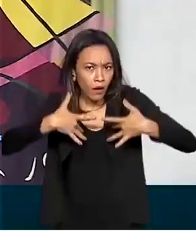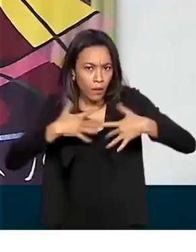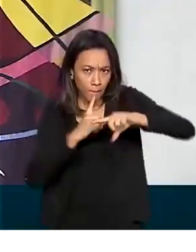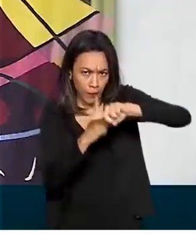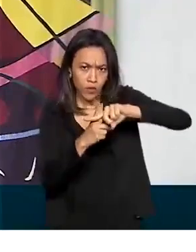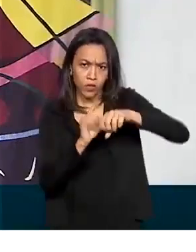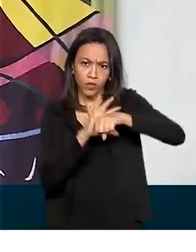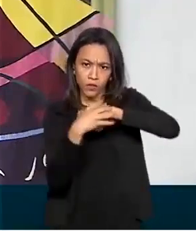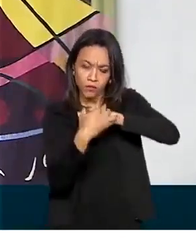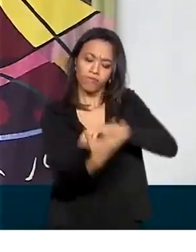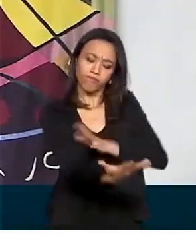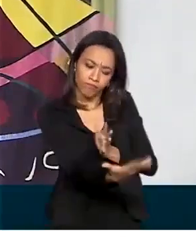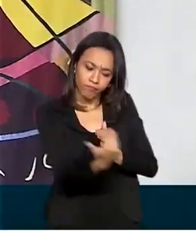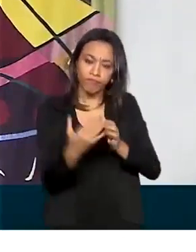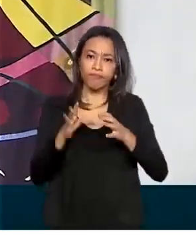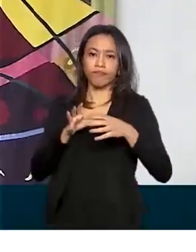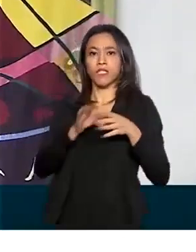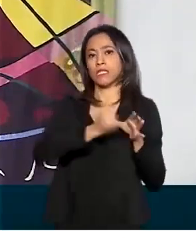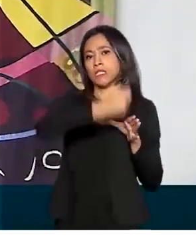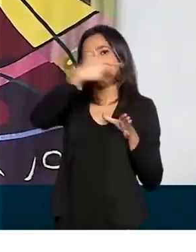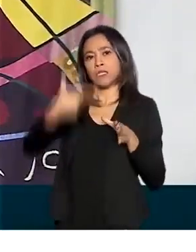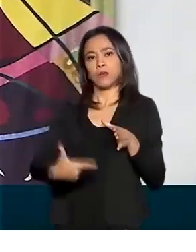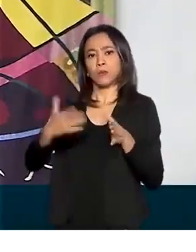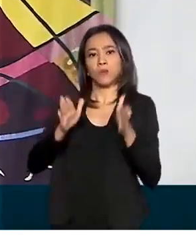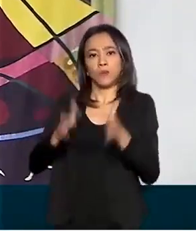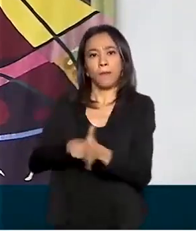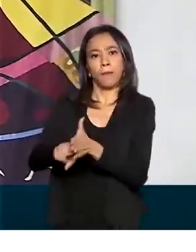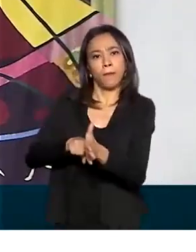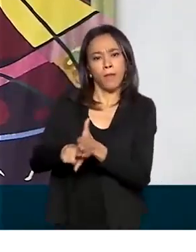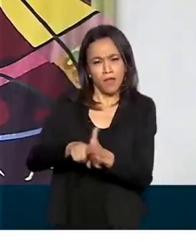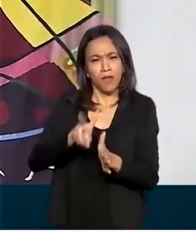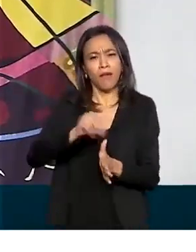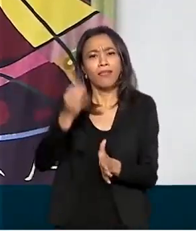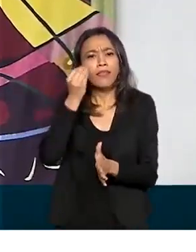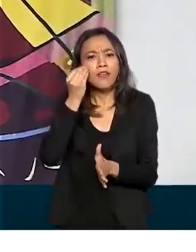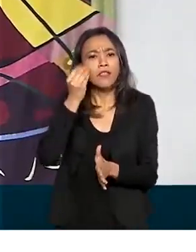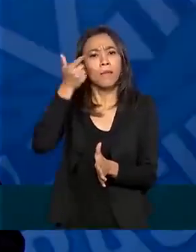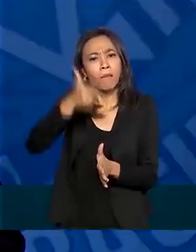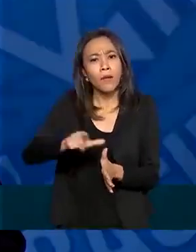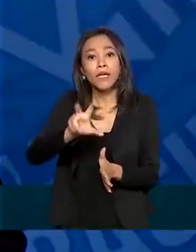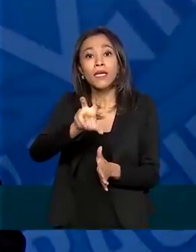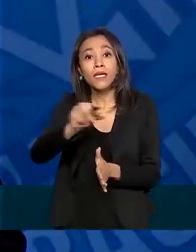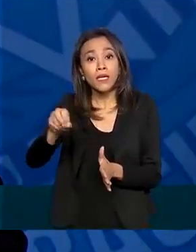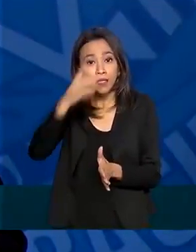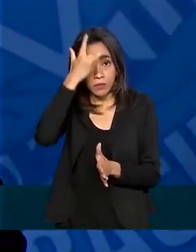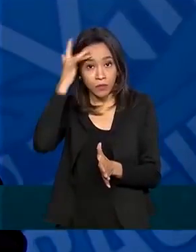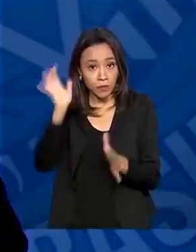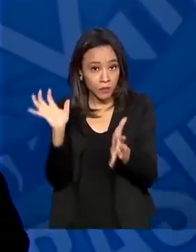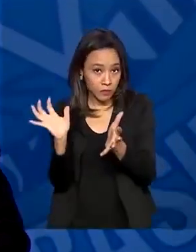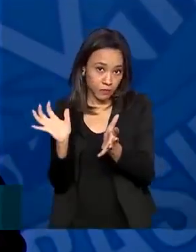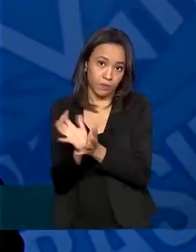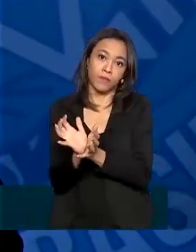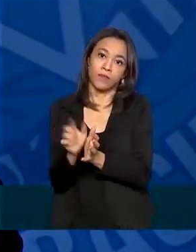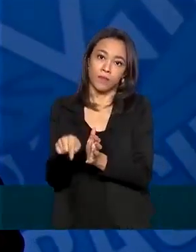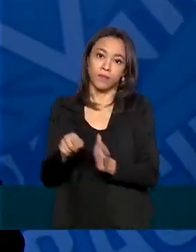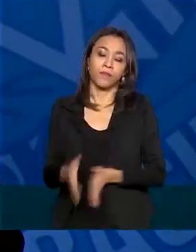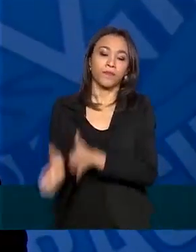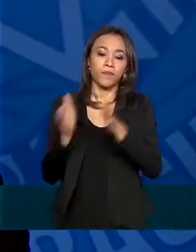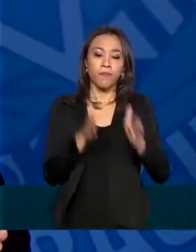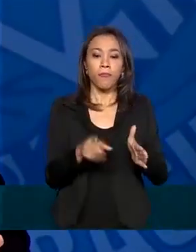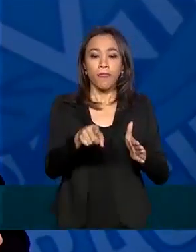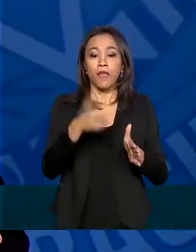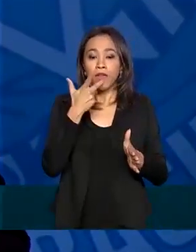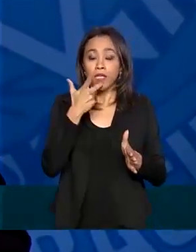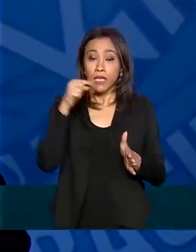-19 para a segunda fase, que também vai testar 500 voluntários. A ideia é que essa droga,